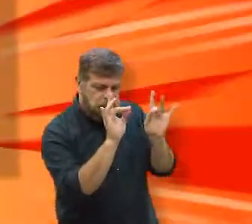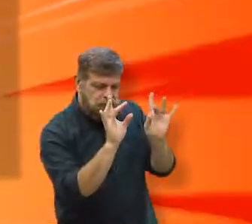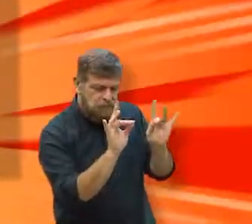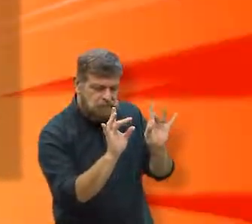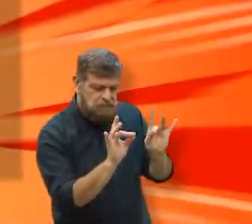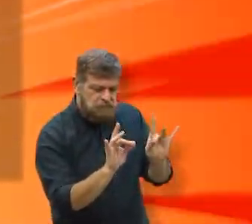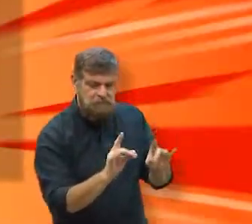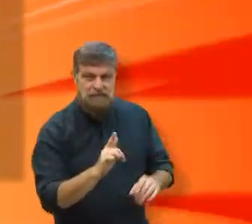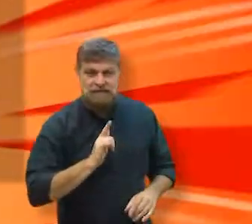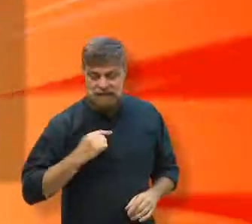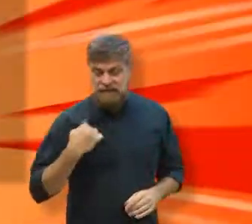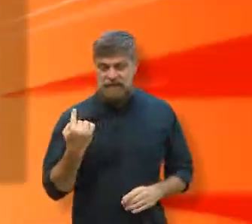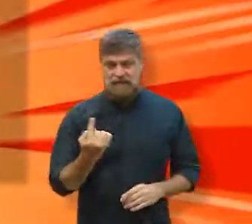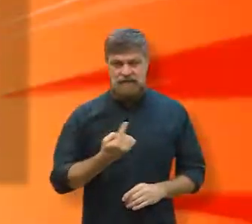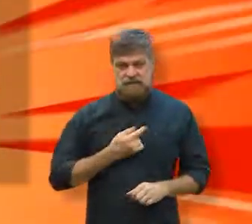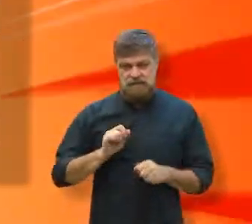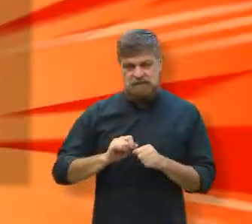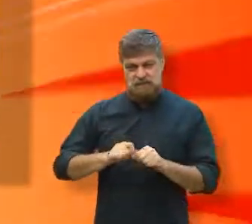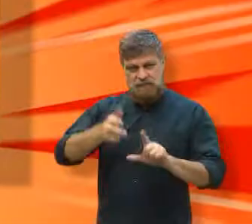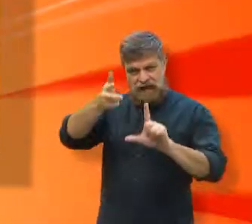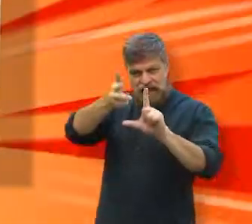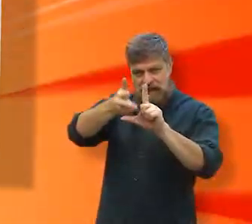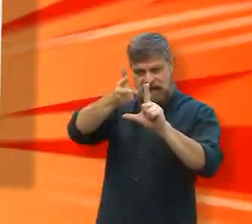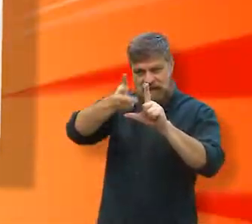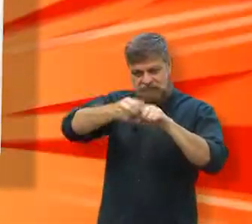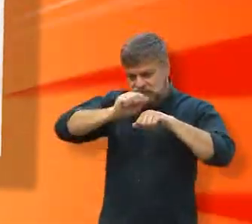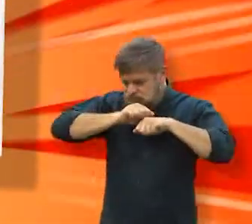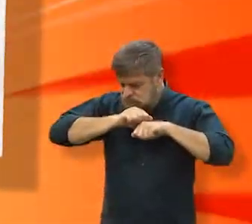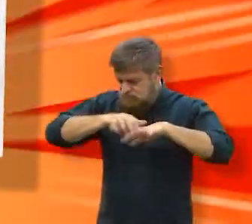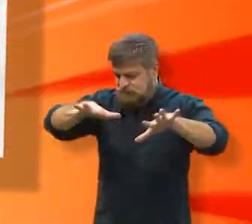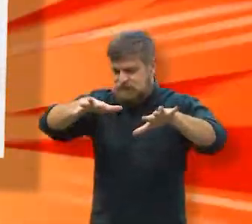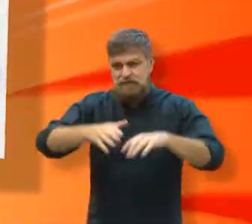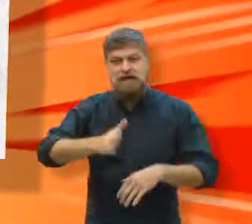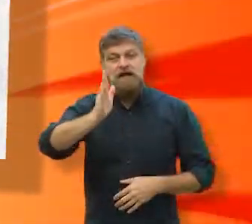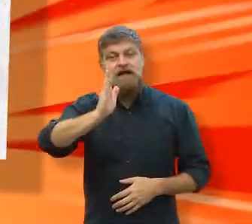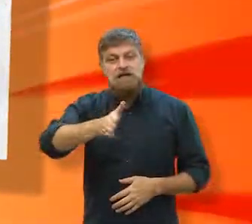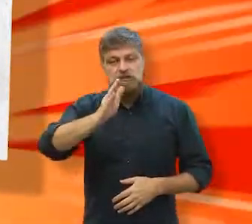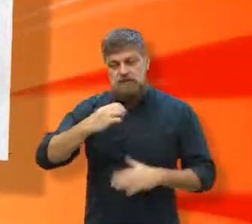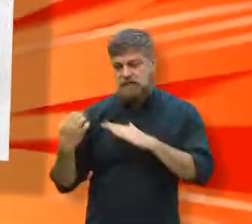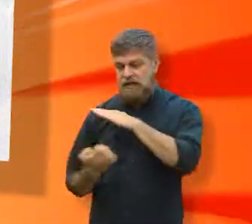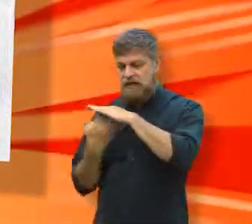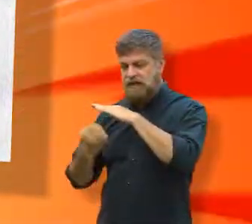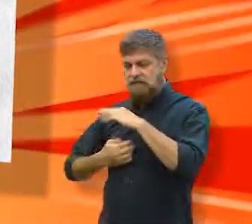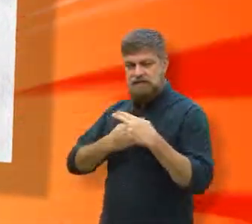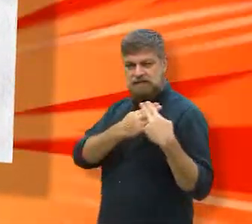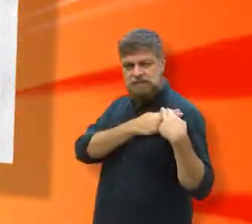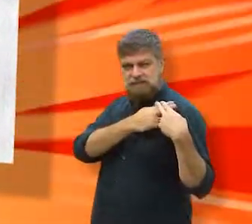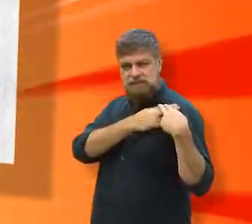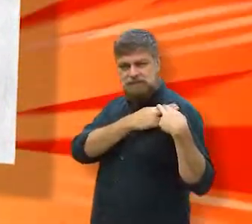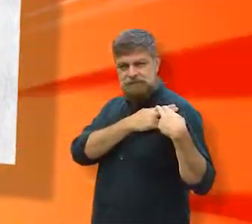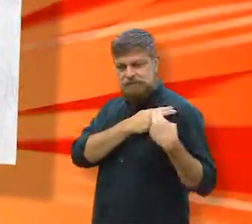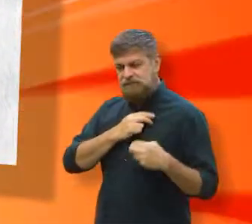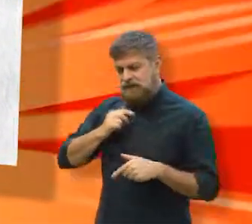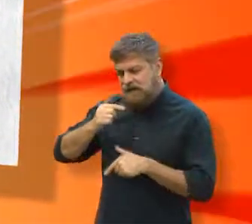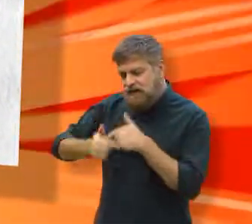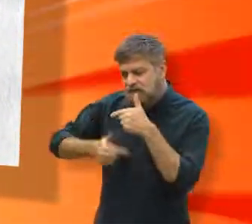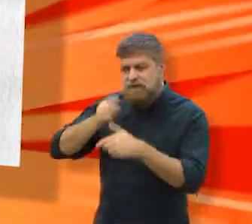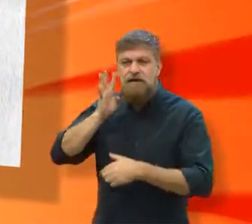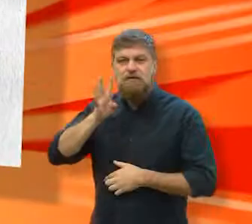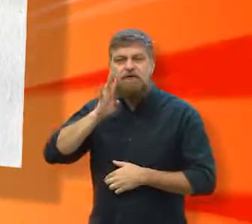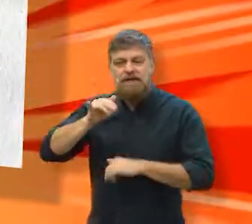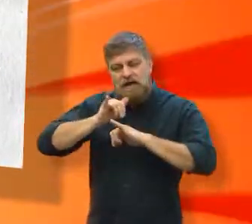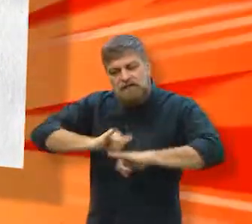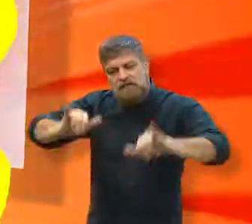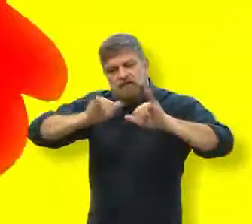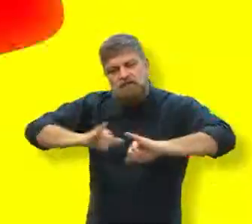estão, assim, fazendo, a gente teve uma live de lançamento já, mas eles estão fazendo um, ah, um trabalho